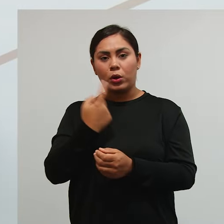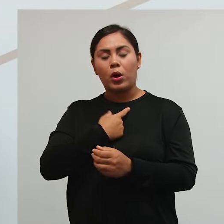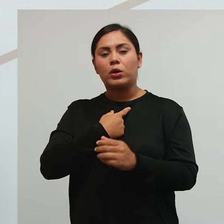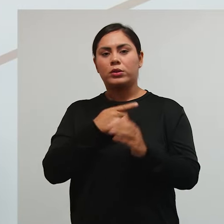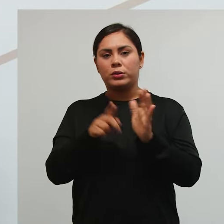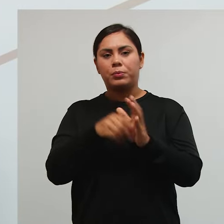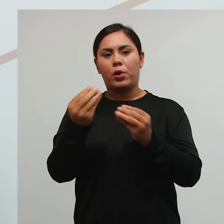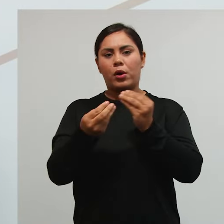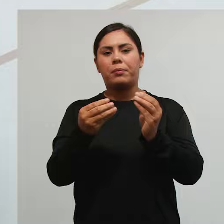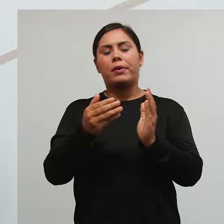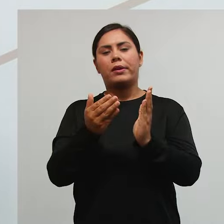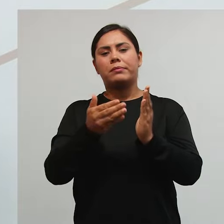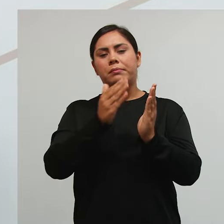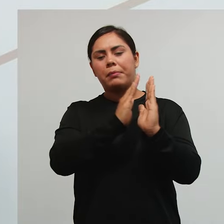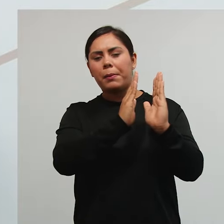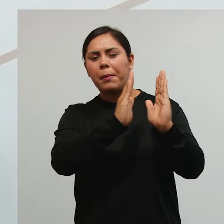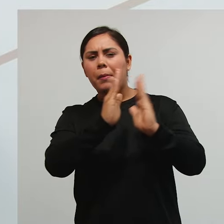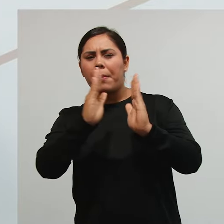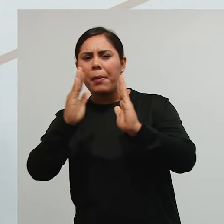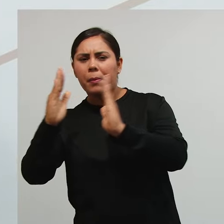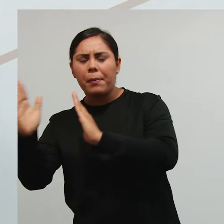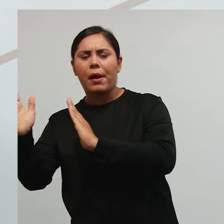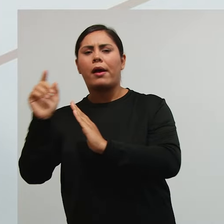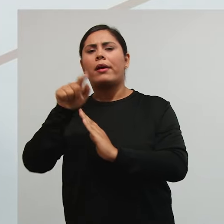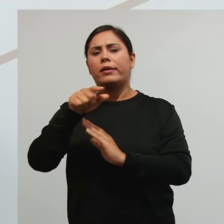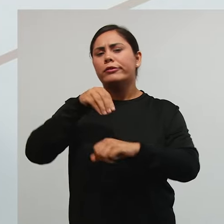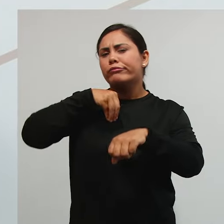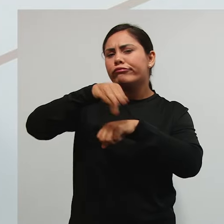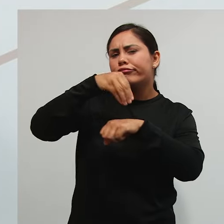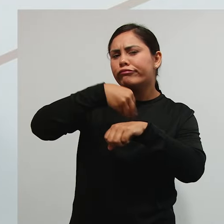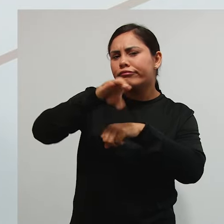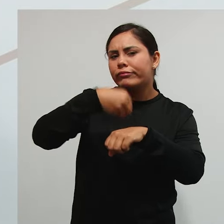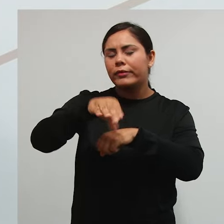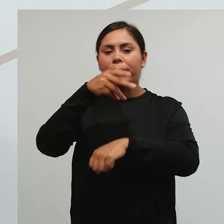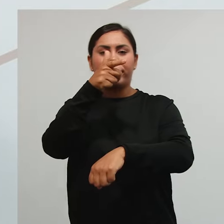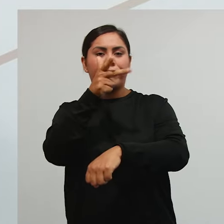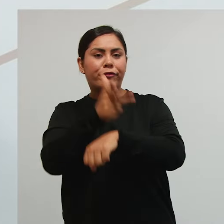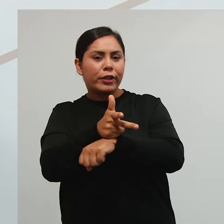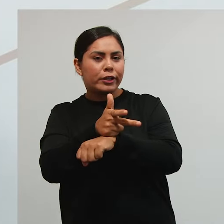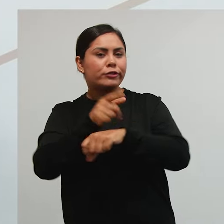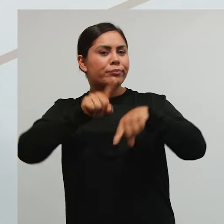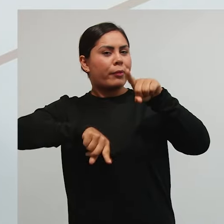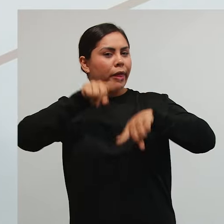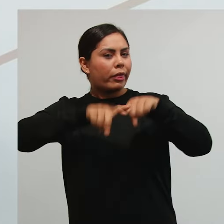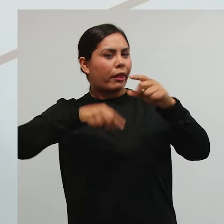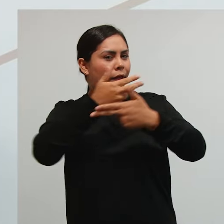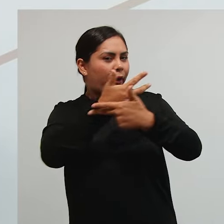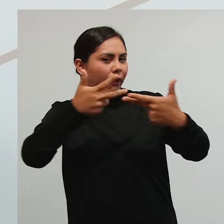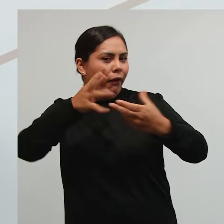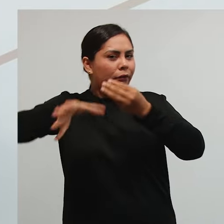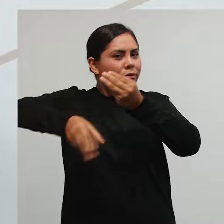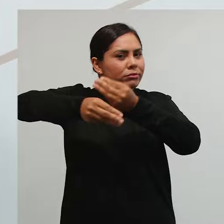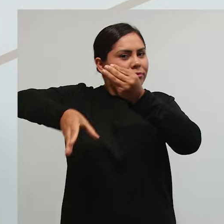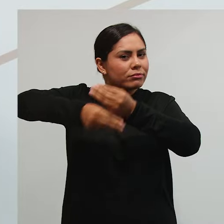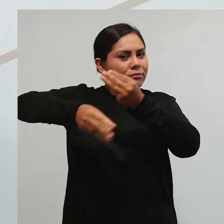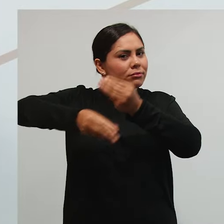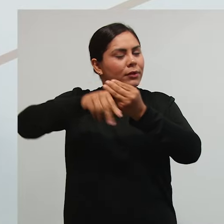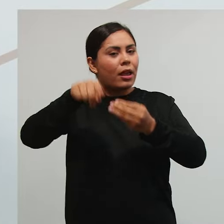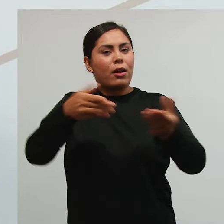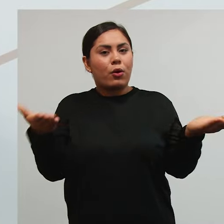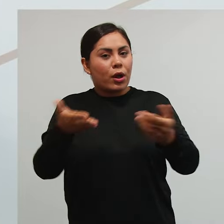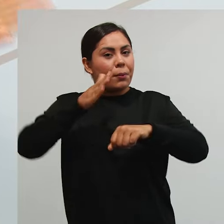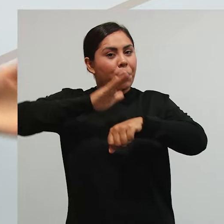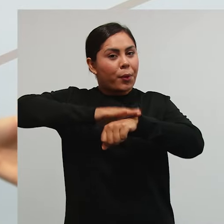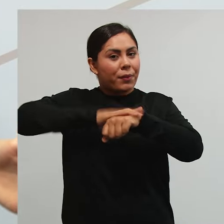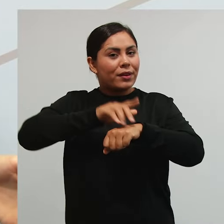roteiro, eu passei várias sugestões, dicas, vídeos, material complementar. Então, este é o momento.